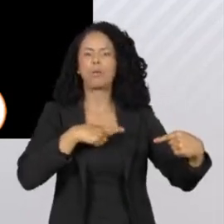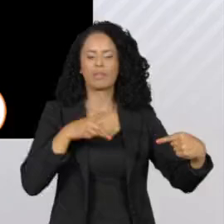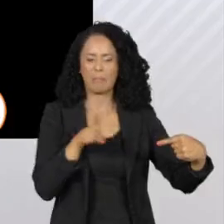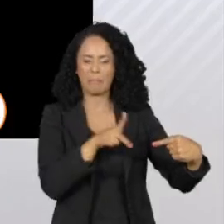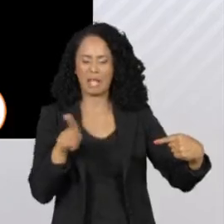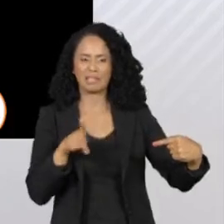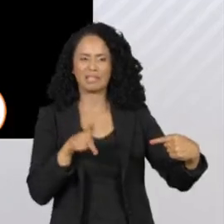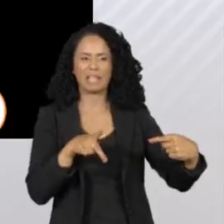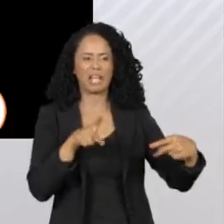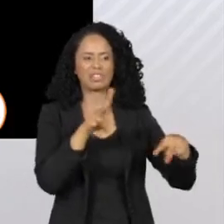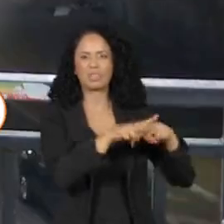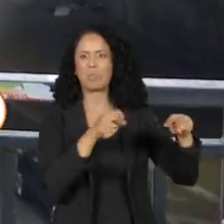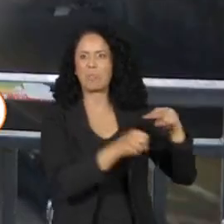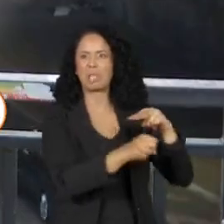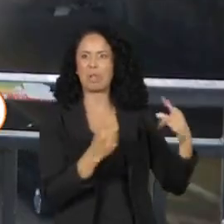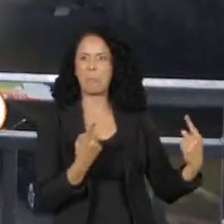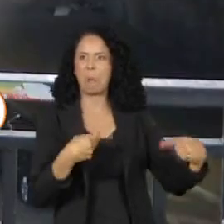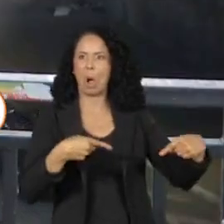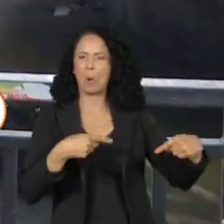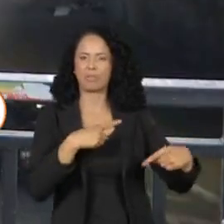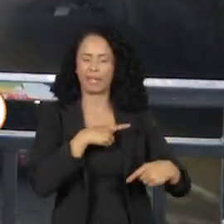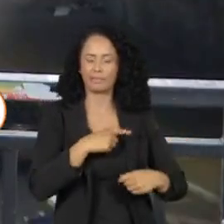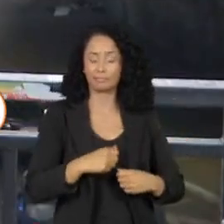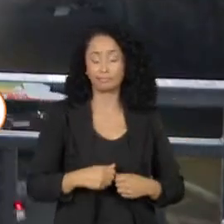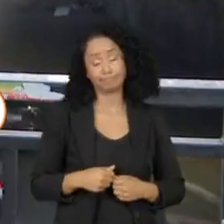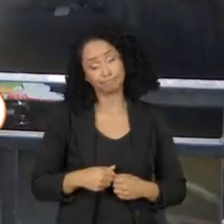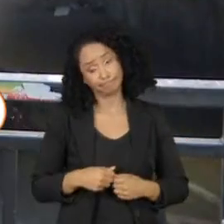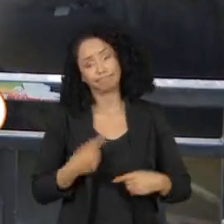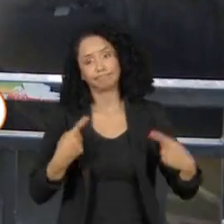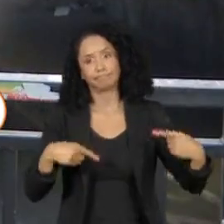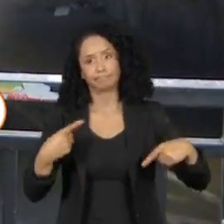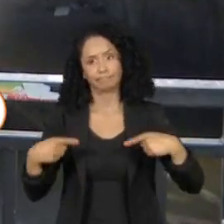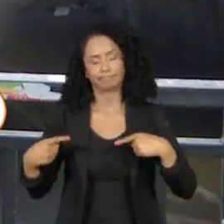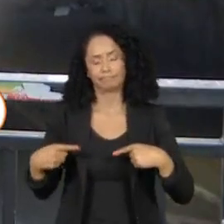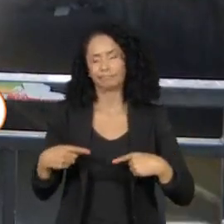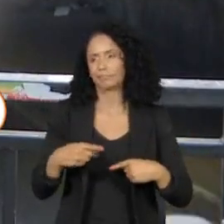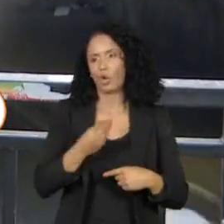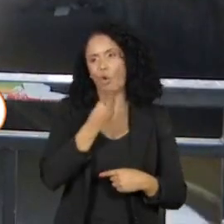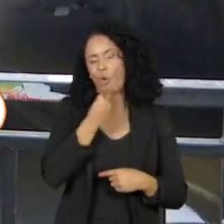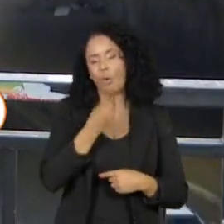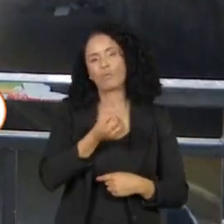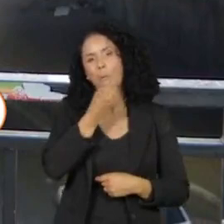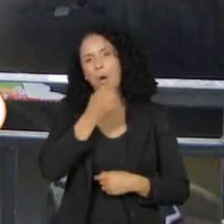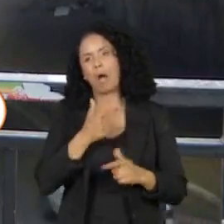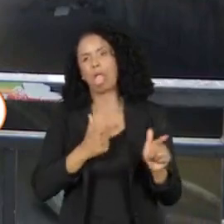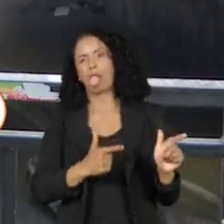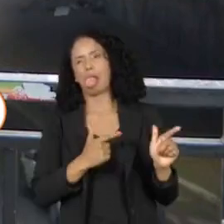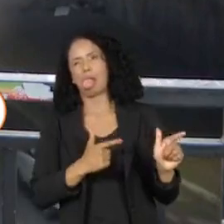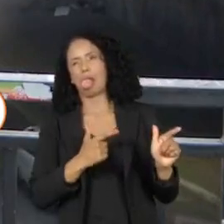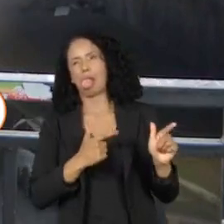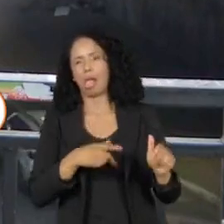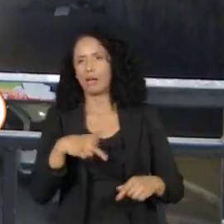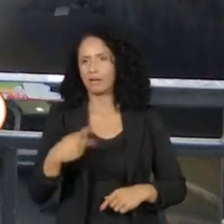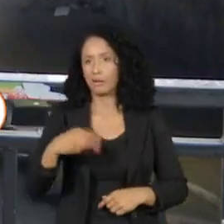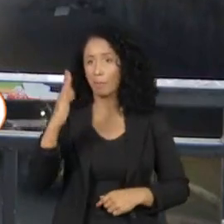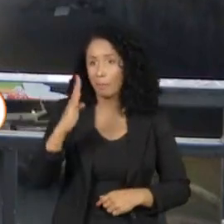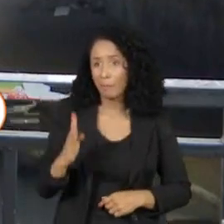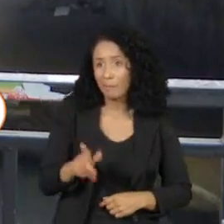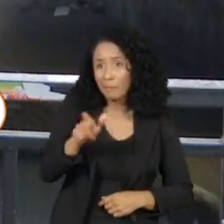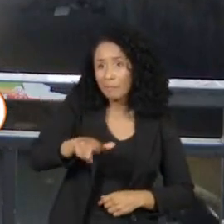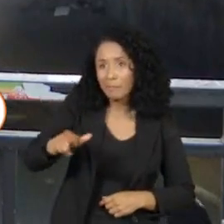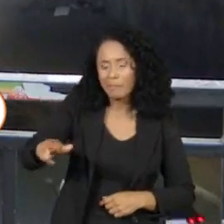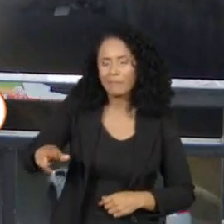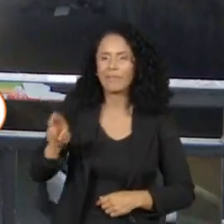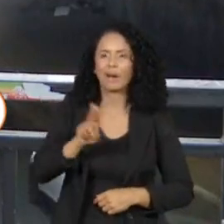e um presidiário. E é claro que esse debate também rendeu bons memes, com o brasileiro colocando toda a sua